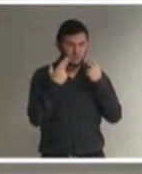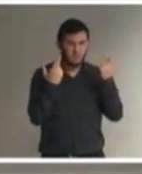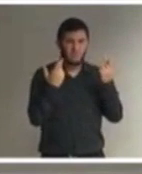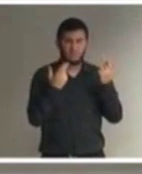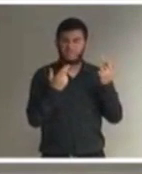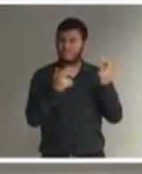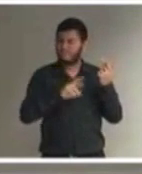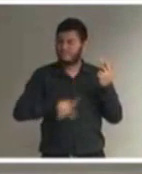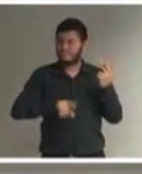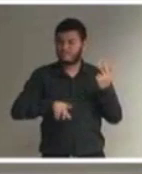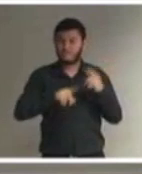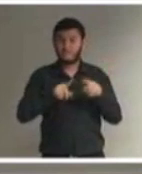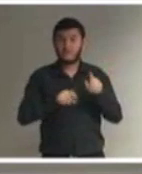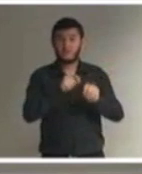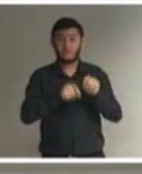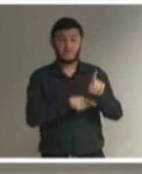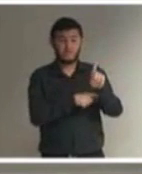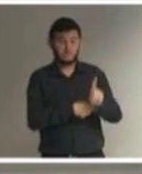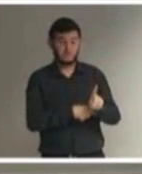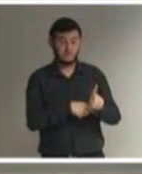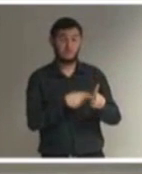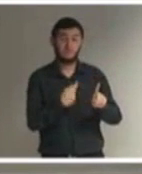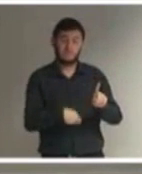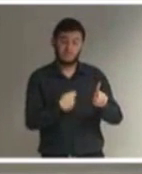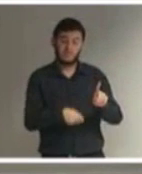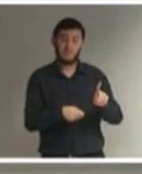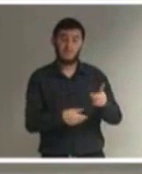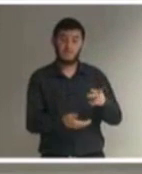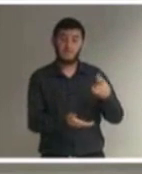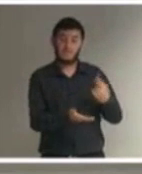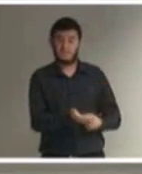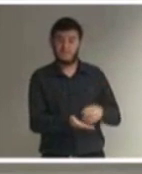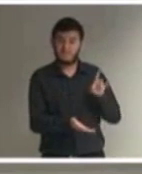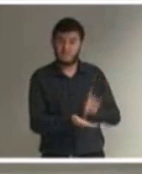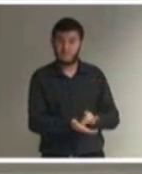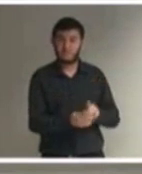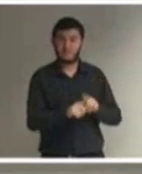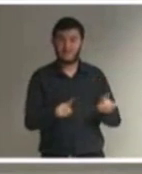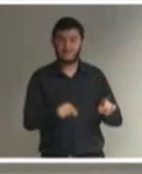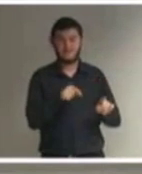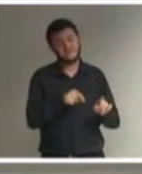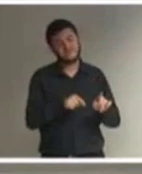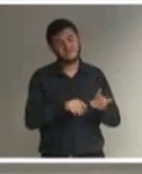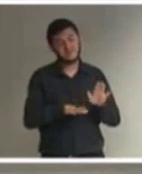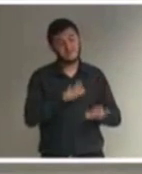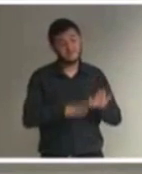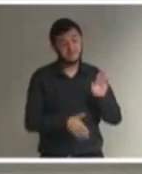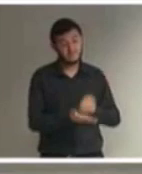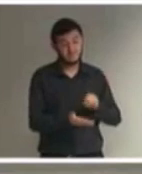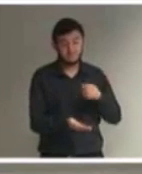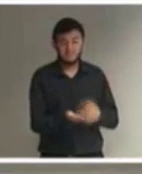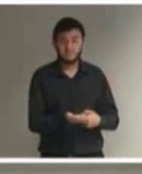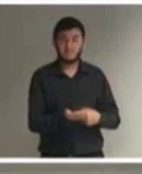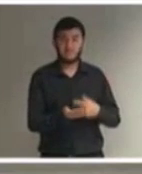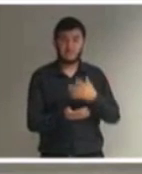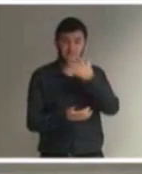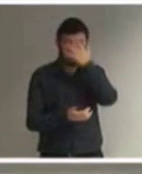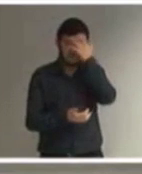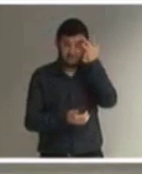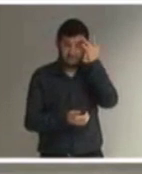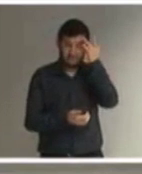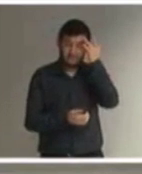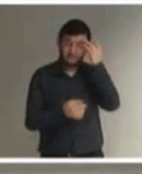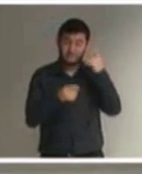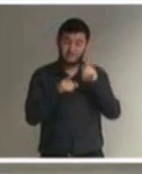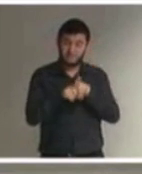deveria ser exercitado preferencialmente, mas não necessariamente. Mas as pessoas se esqueciam de olhar